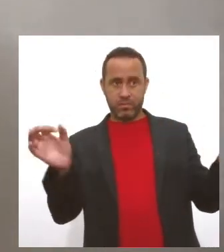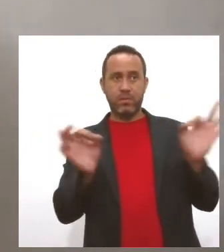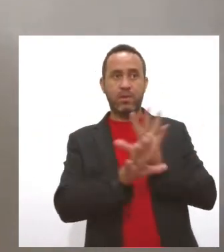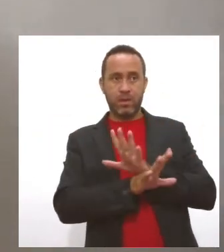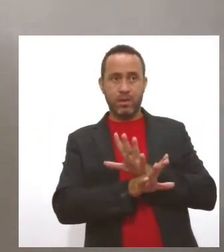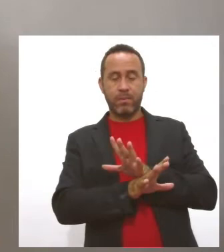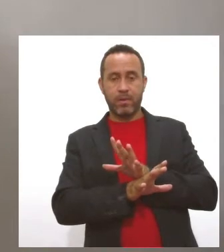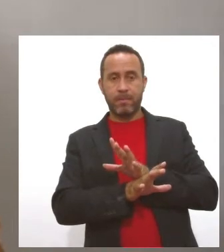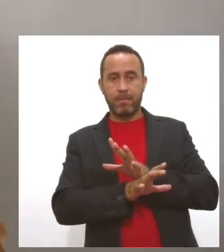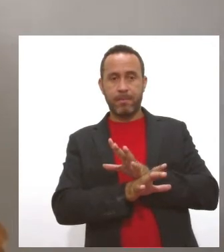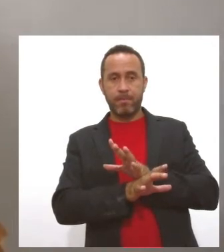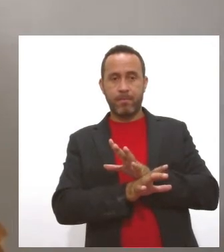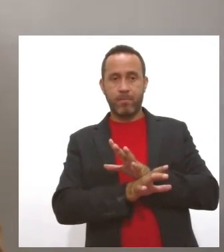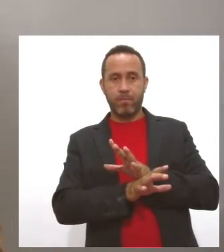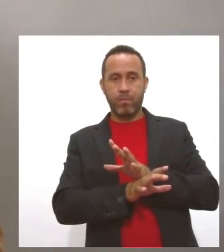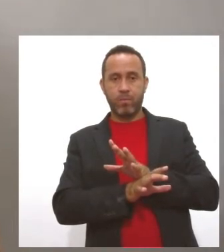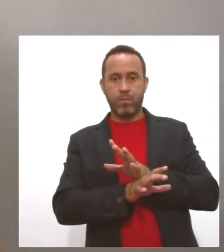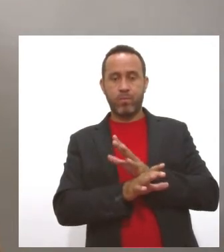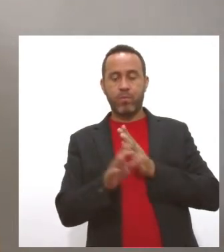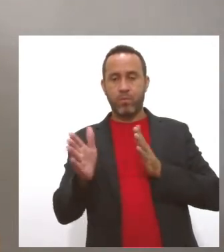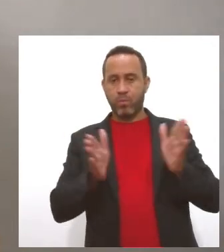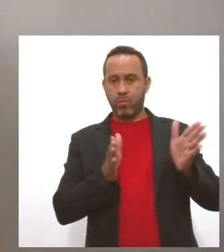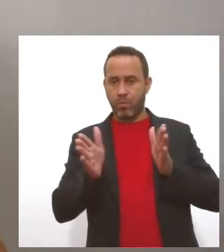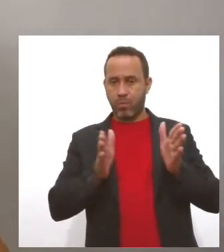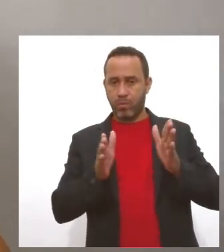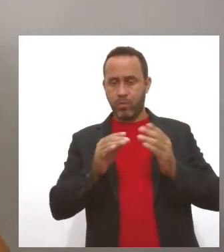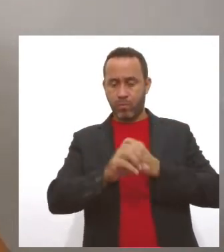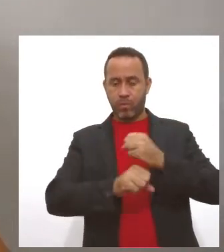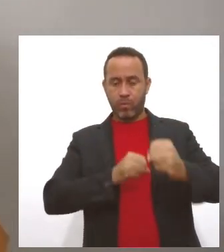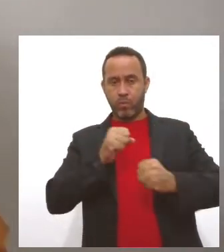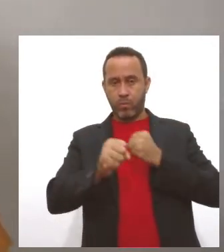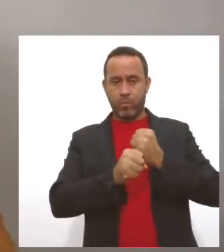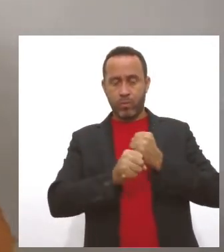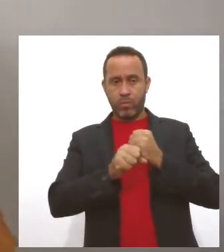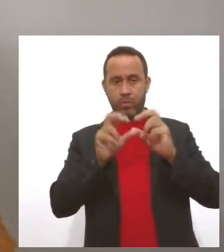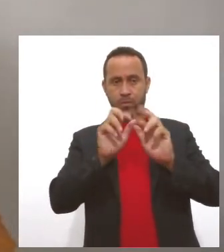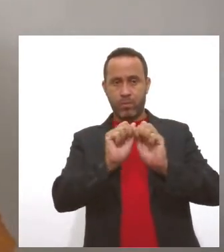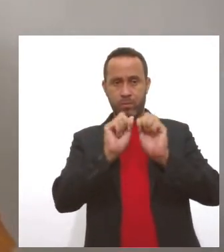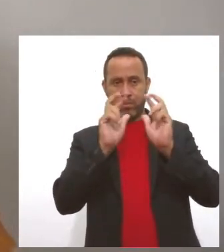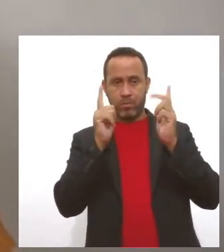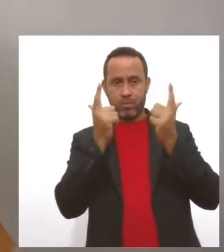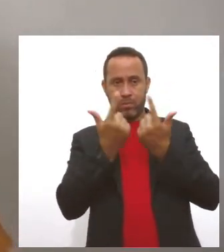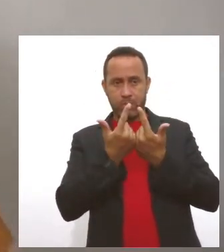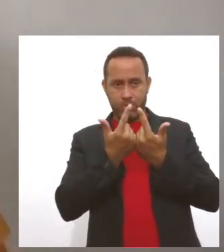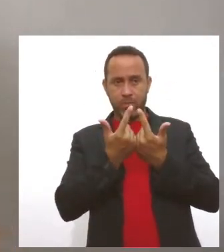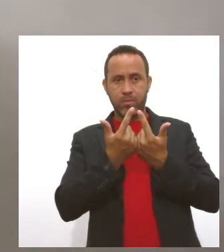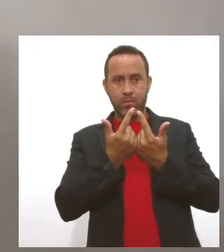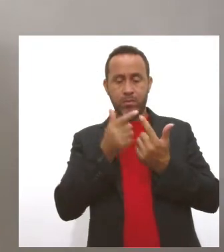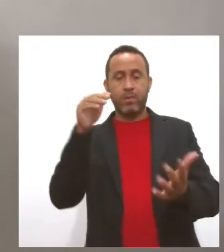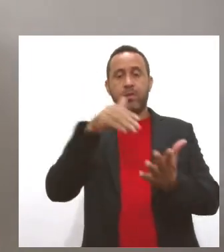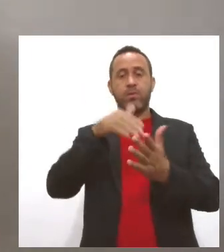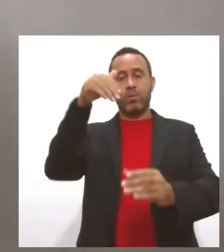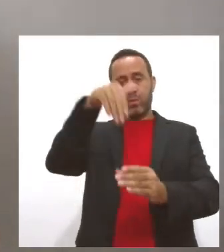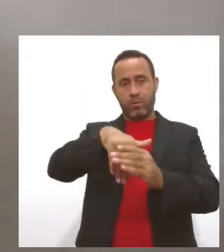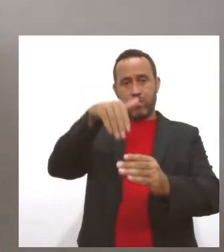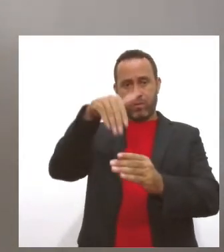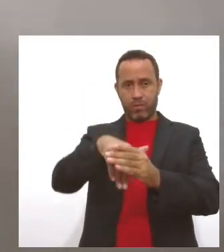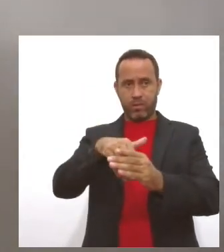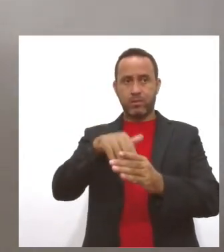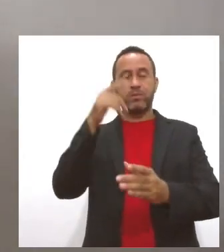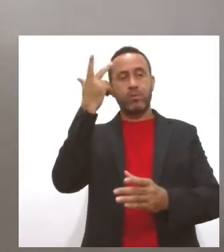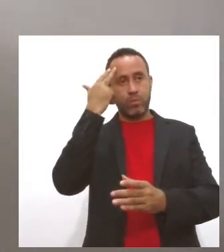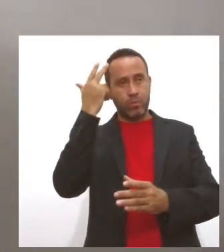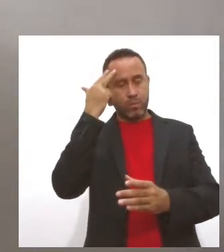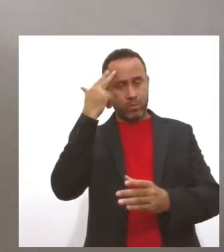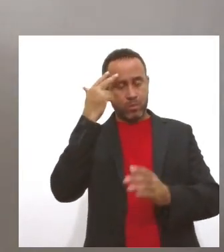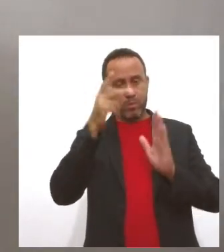processo do ano aqui na Assembleia Legislativa, deverá ser encerrado hoje com a votação, como já é de costume, com a votação